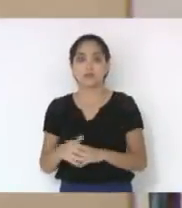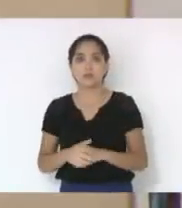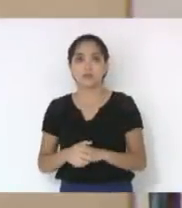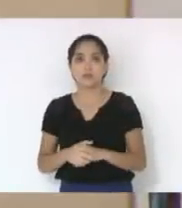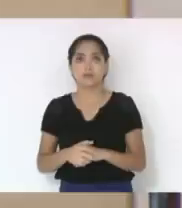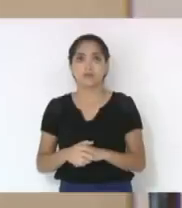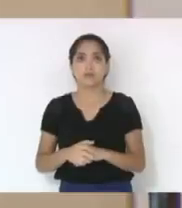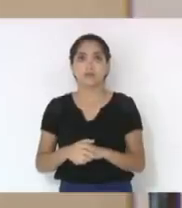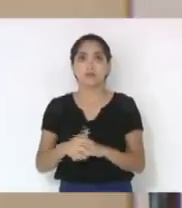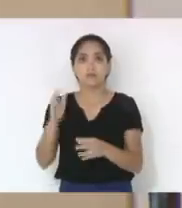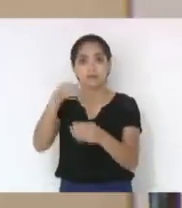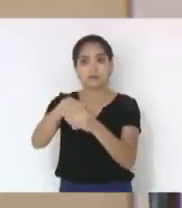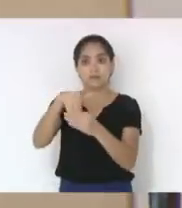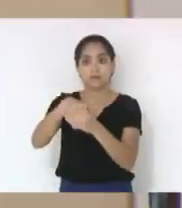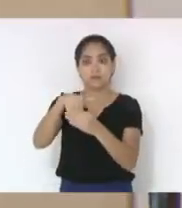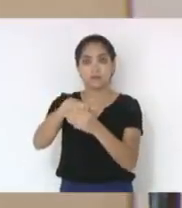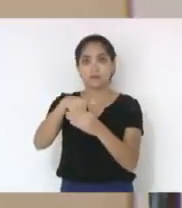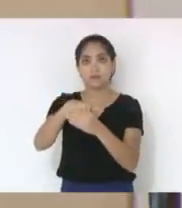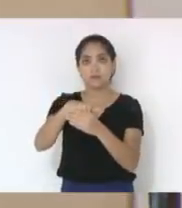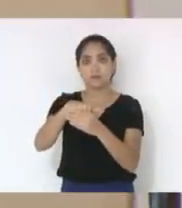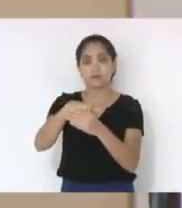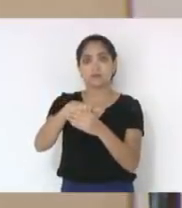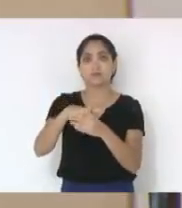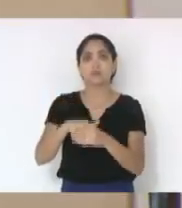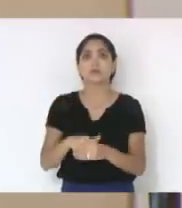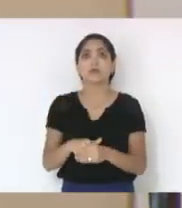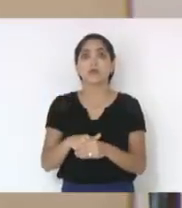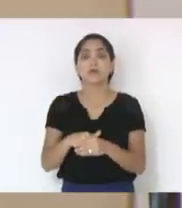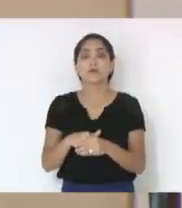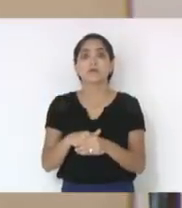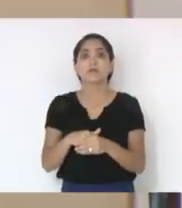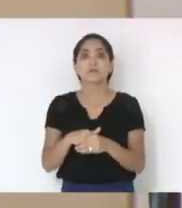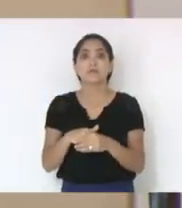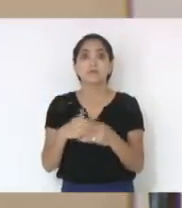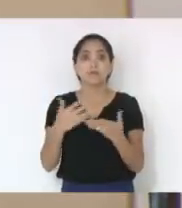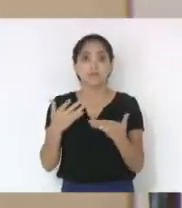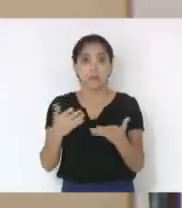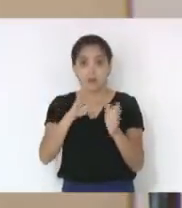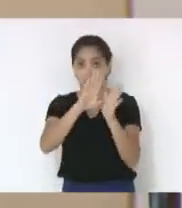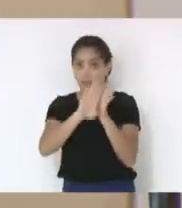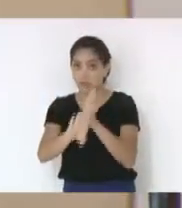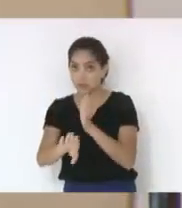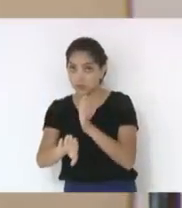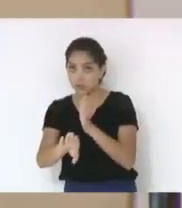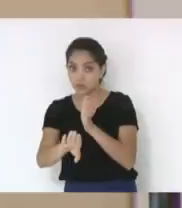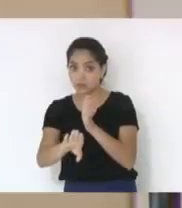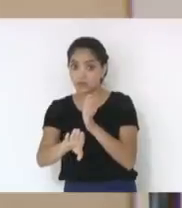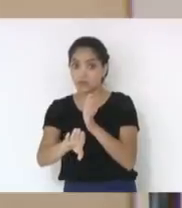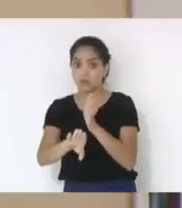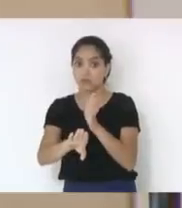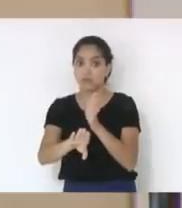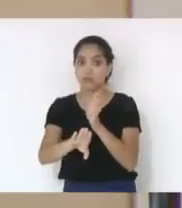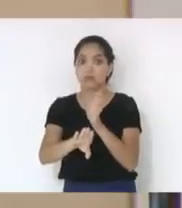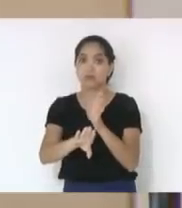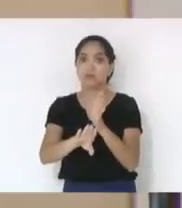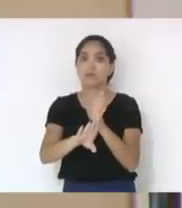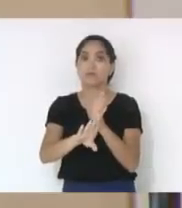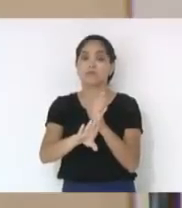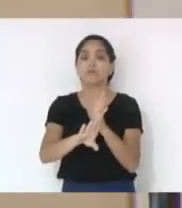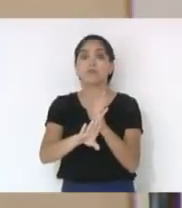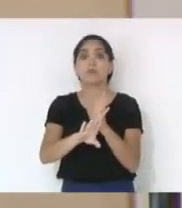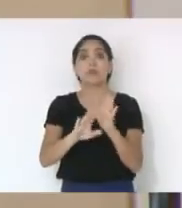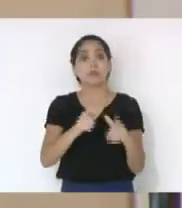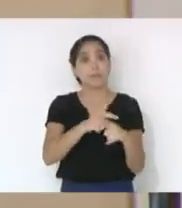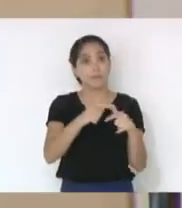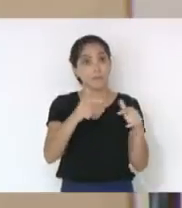votação. Ou seja, para rejeitar o parecer, tem que ter a maioria